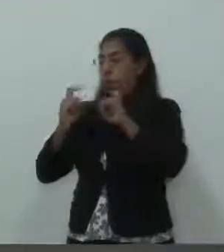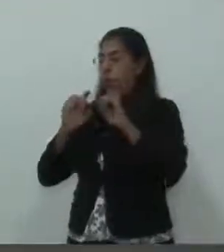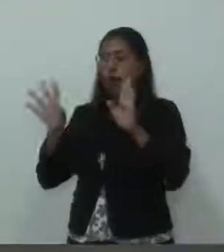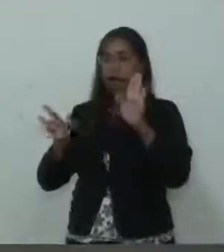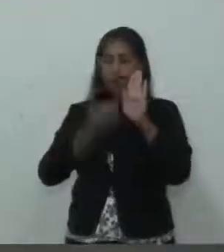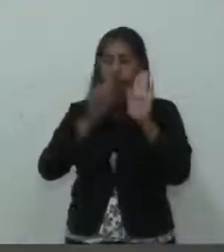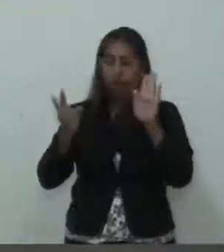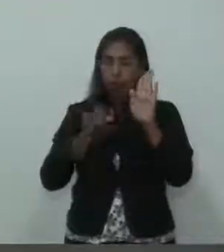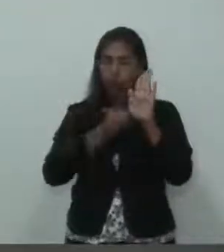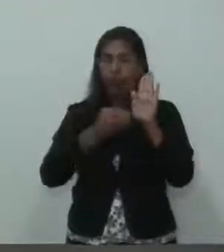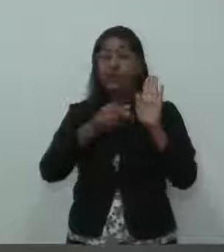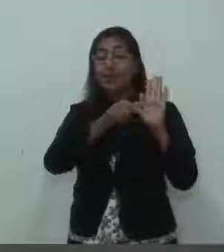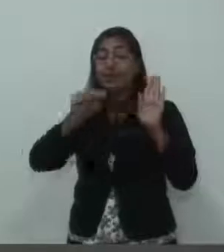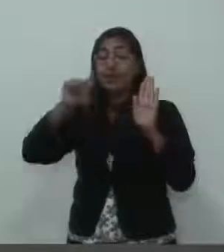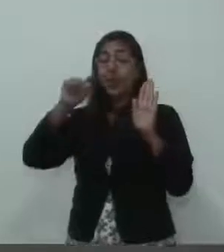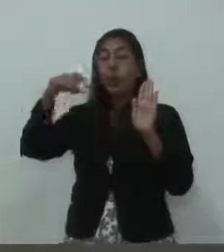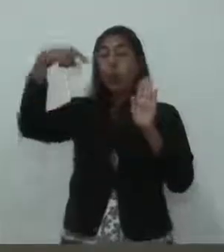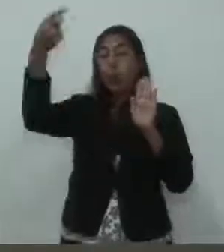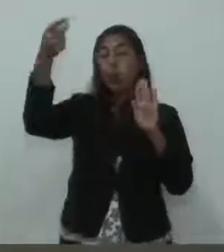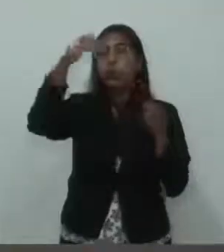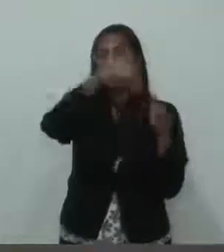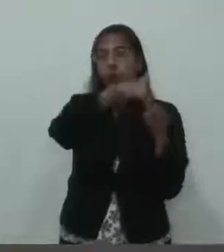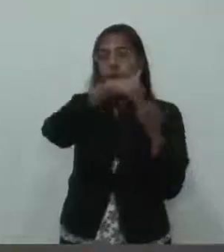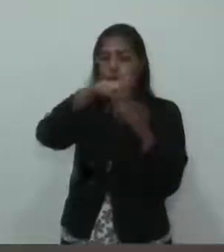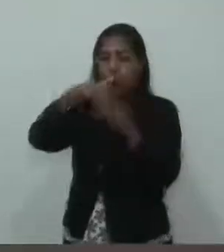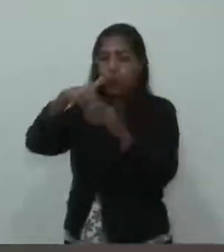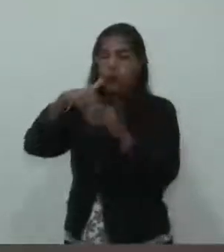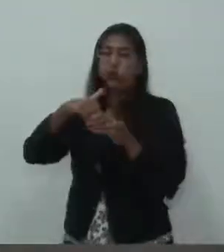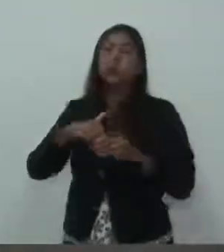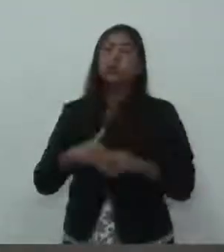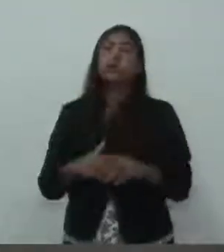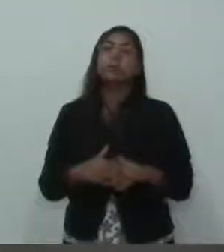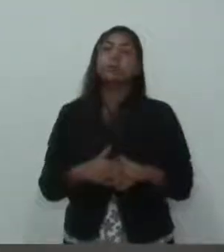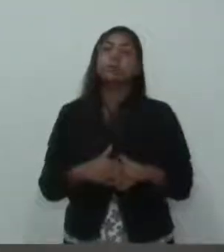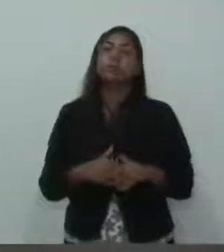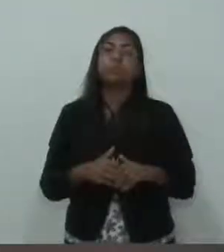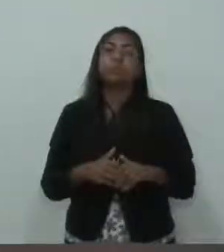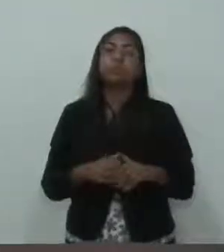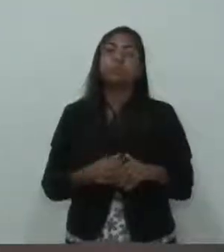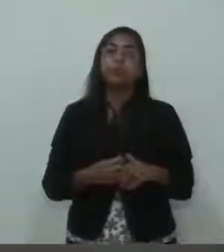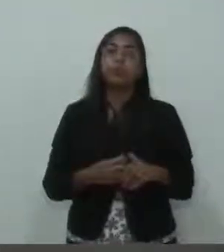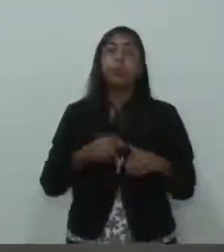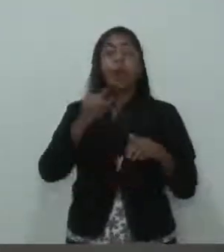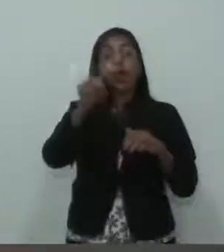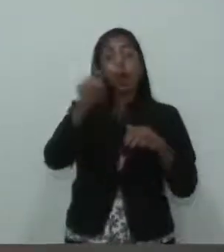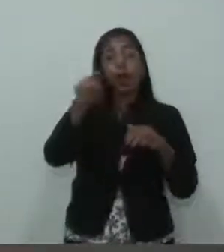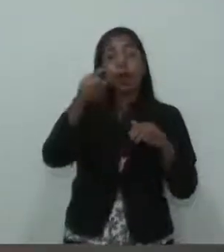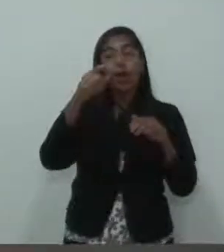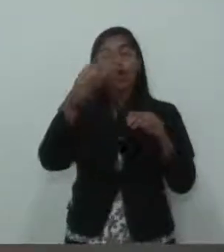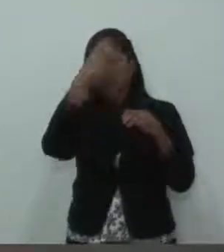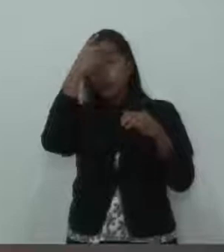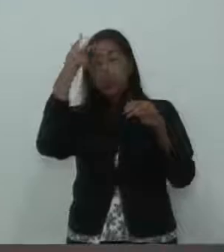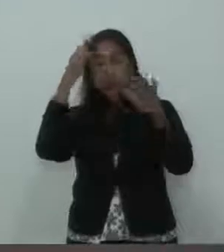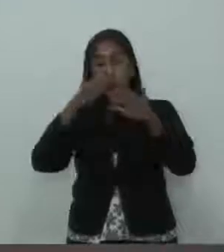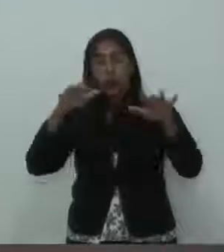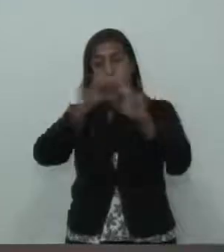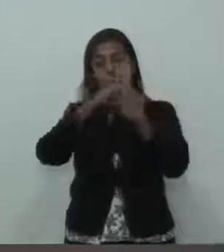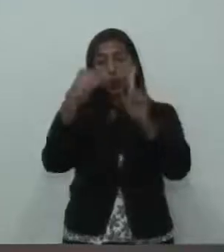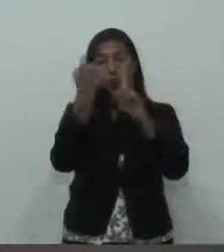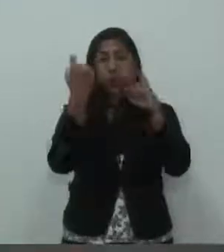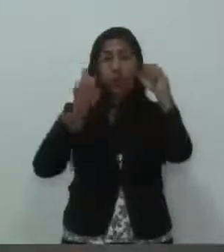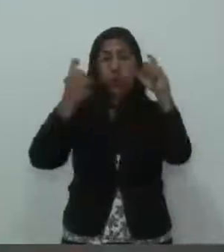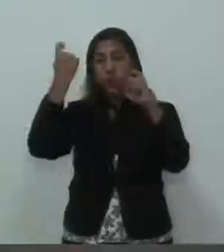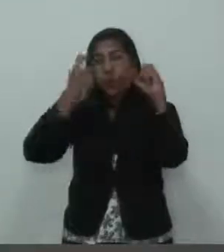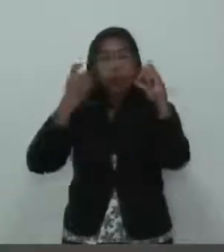na próxima semana. Eu acho que foi possível atender todas as questões fundamentais, preocupantes. Nós já havíamos, na